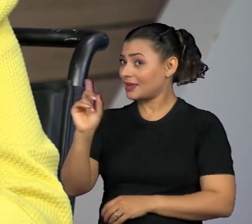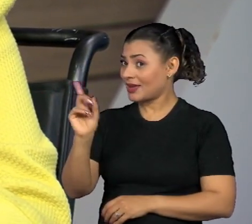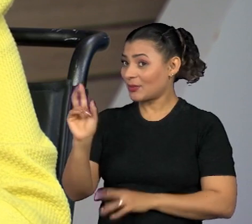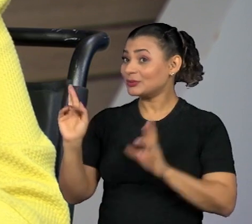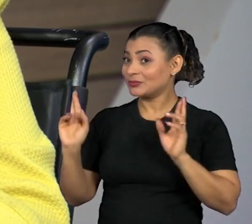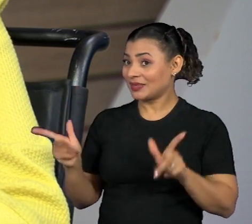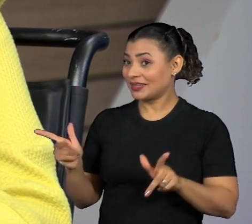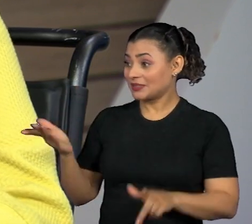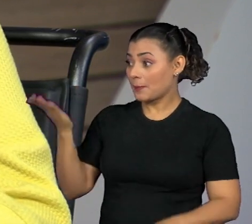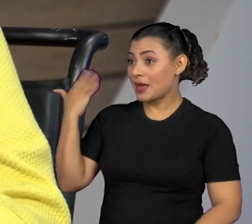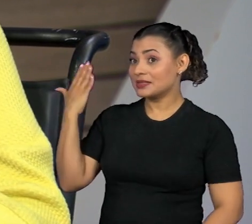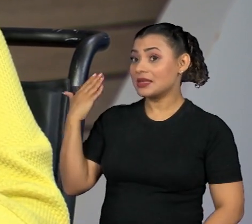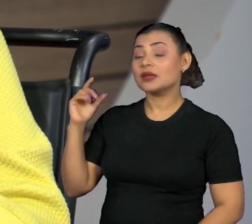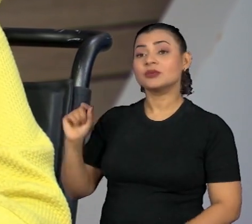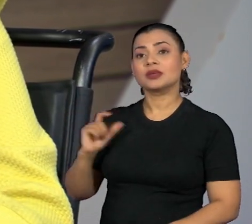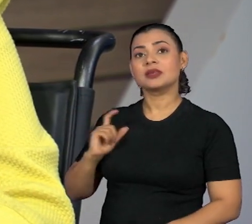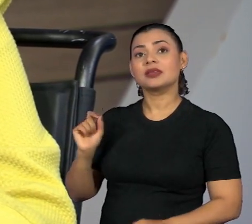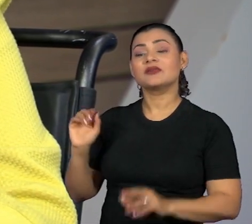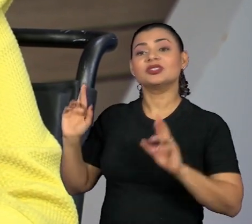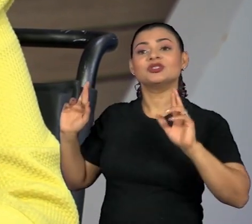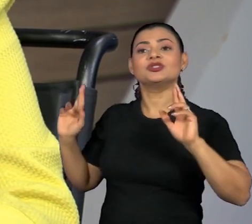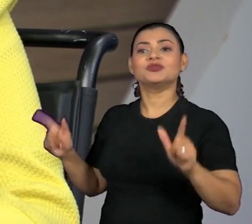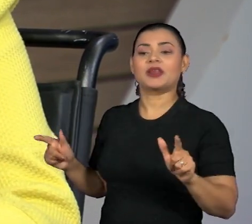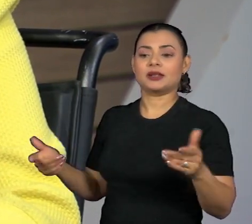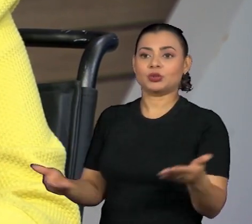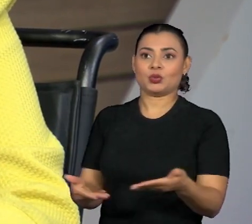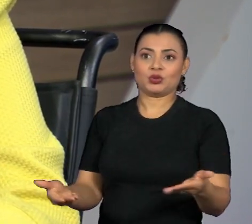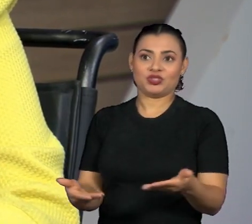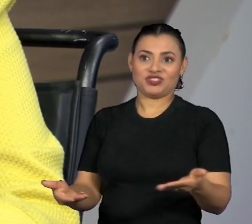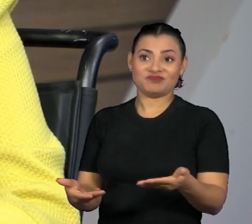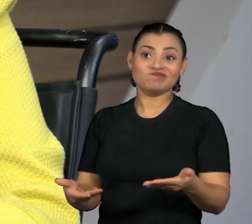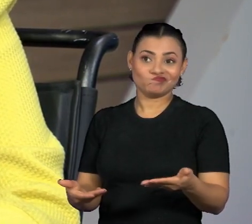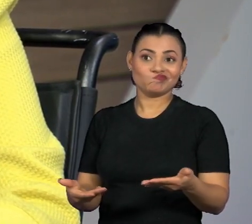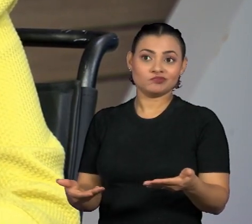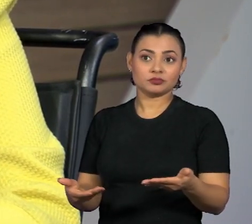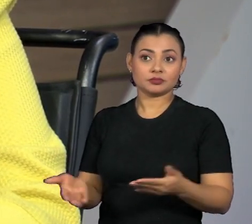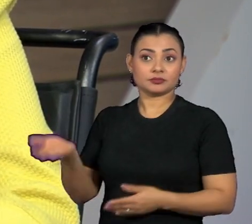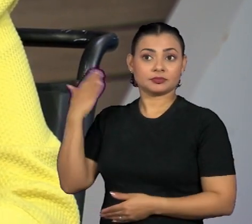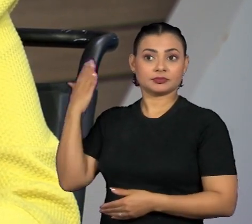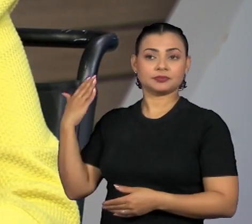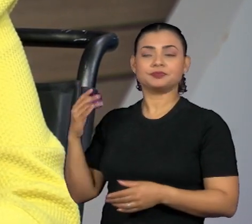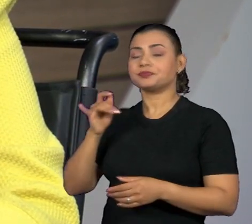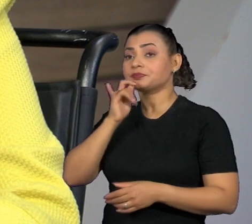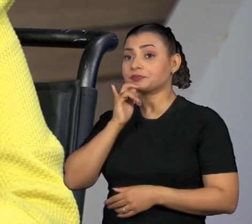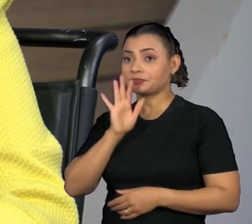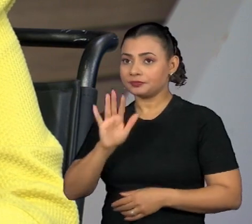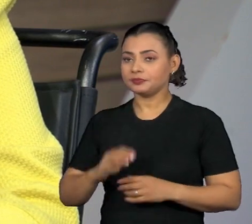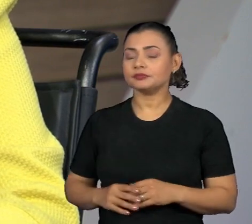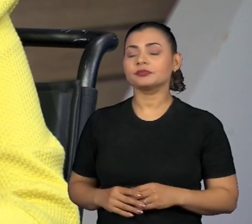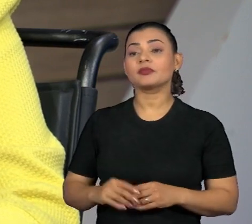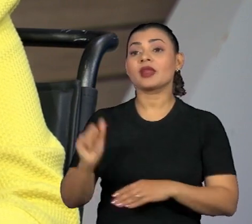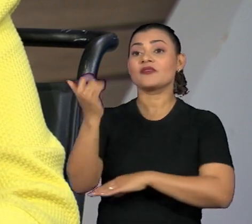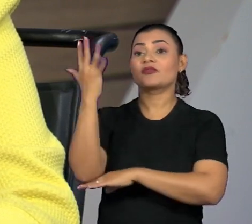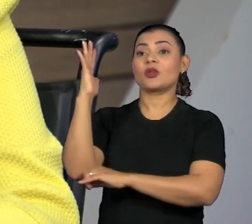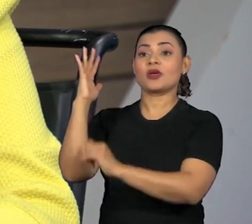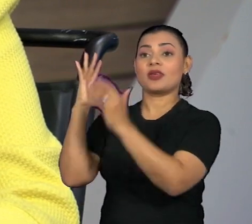A questão é que eram impactos muito diferentes dos que a gente observa hoje. Então, por exemplo, a floresta amazônica.